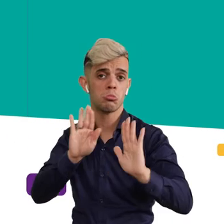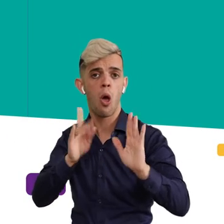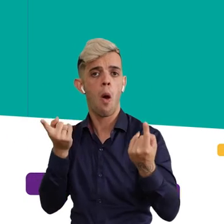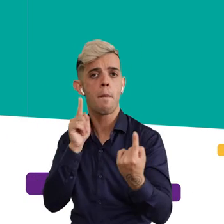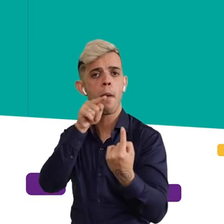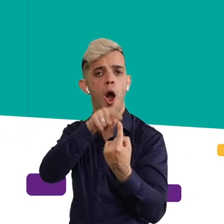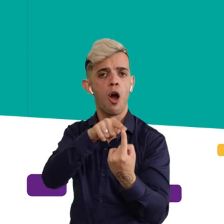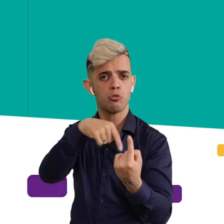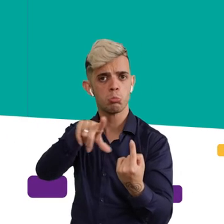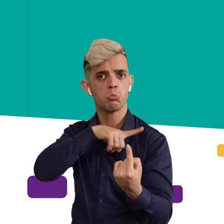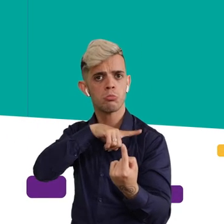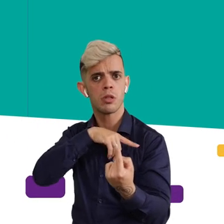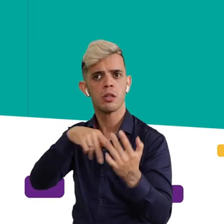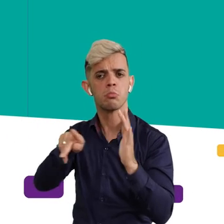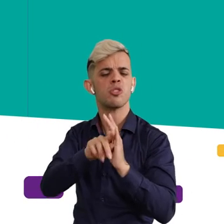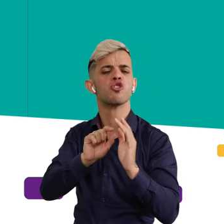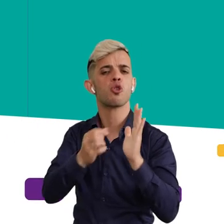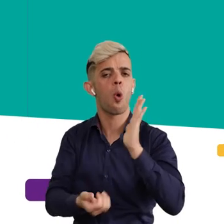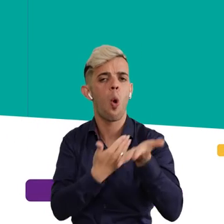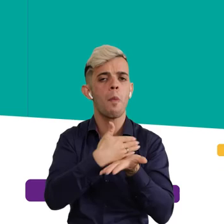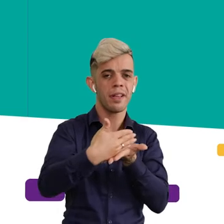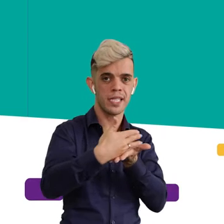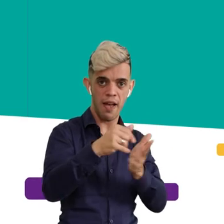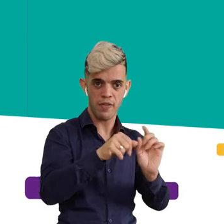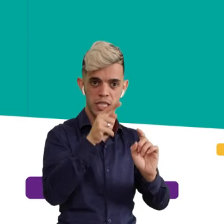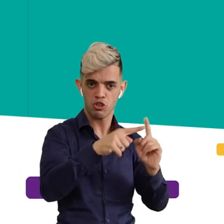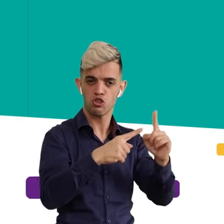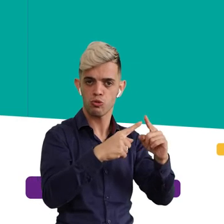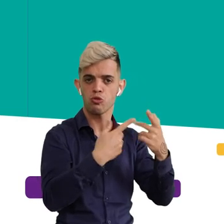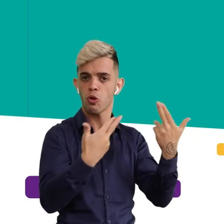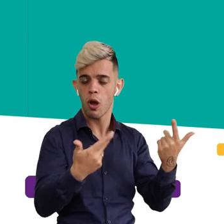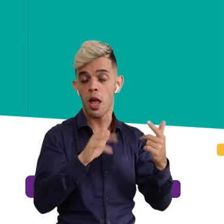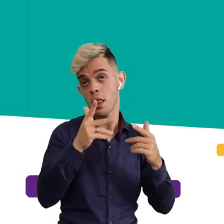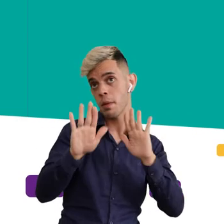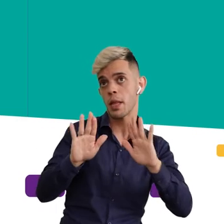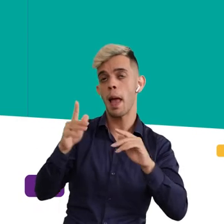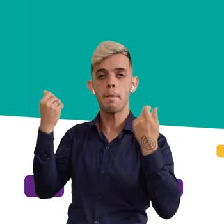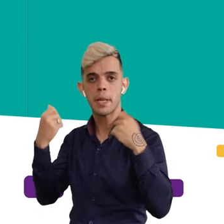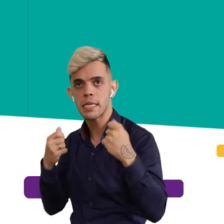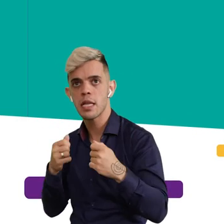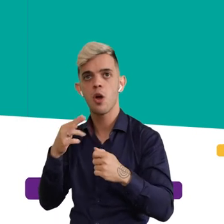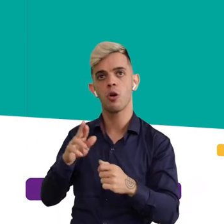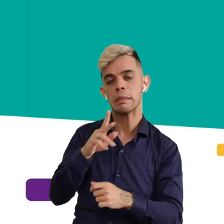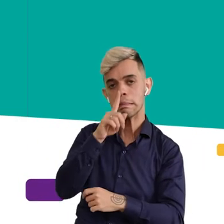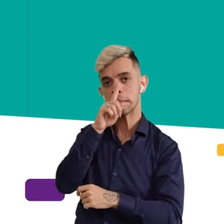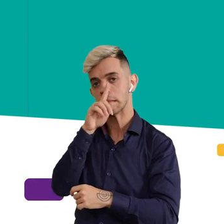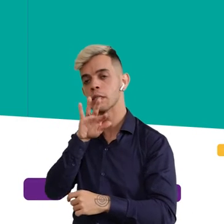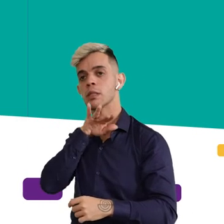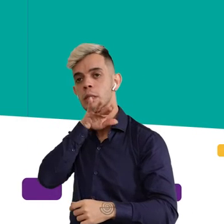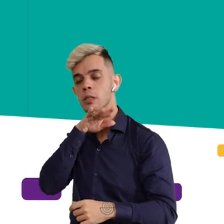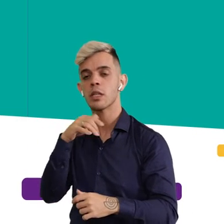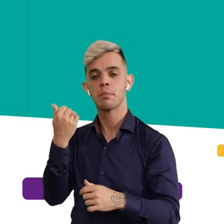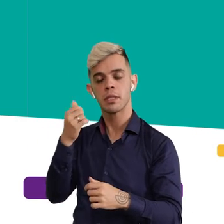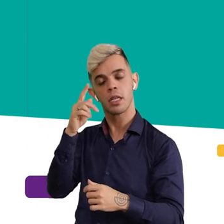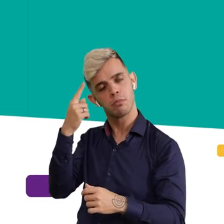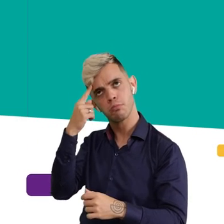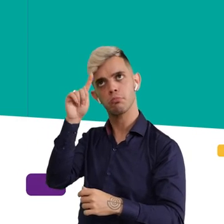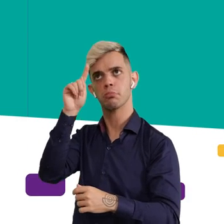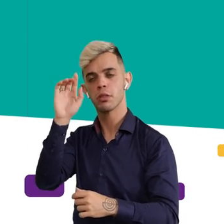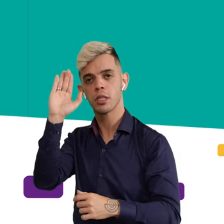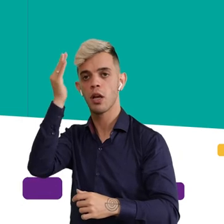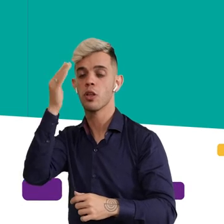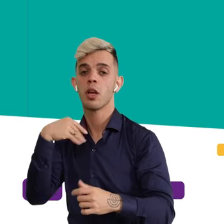ela sonhou. E seja qual for o motivo que a levou a empreender, às vezes é uma necessidade, às vezes é uma situação